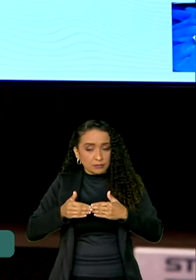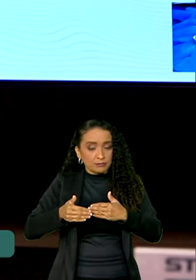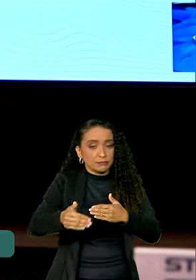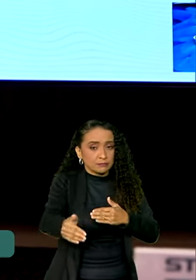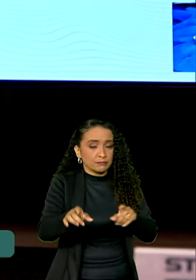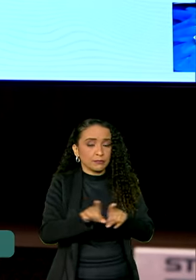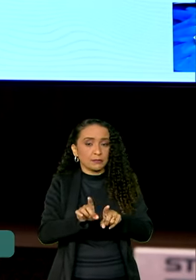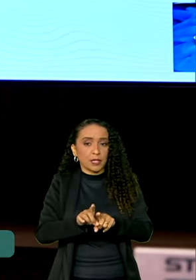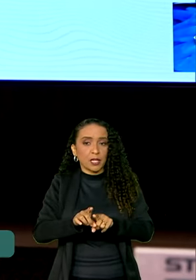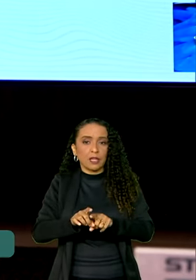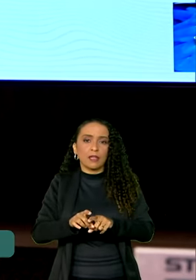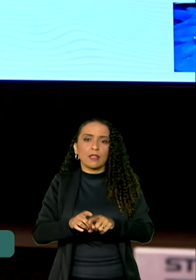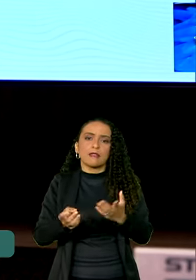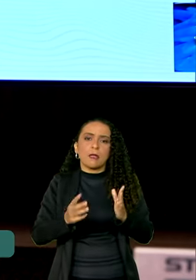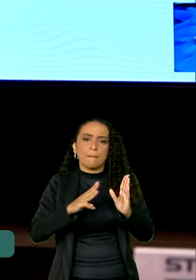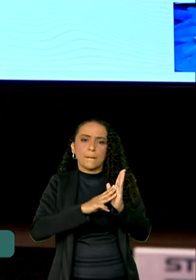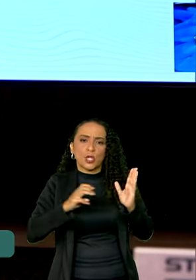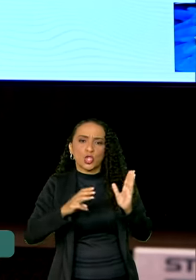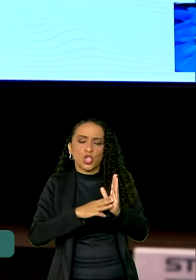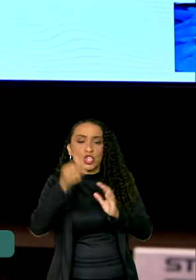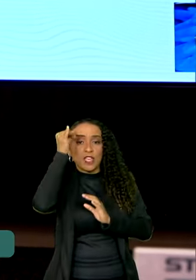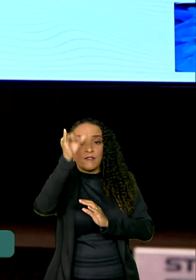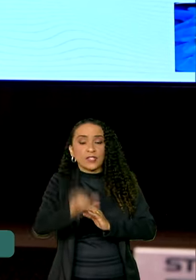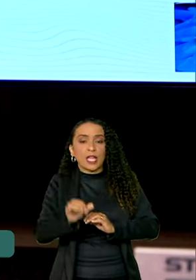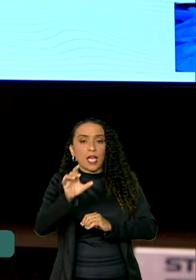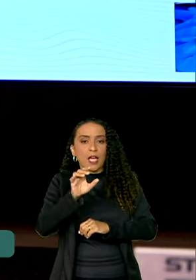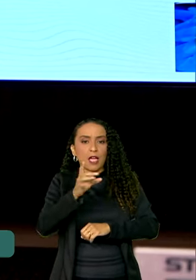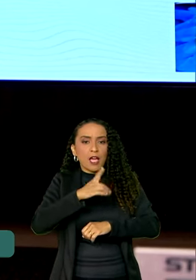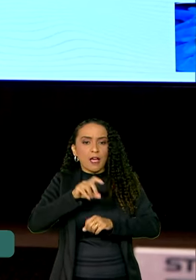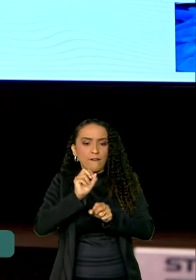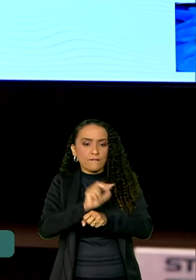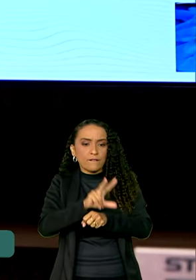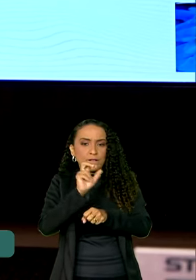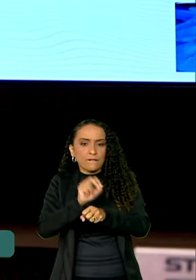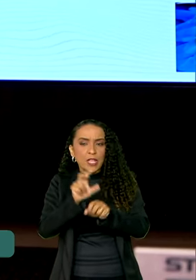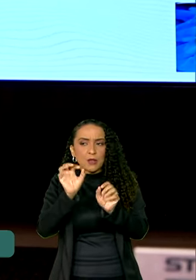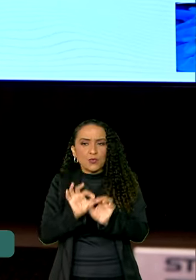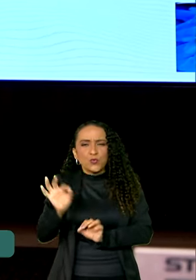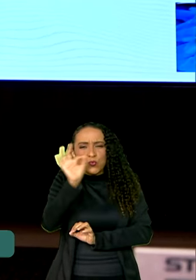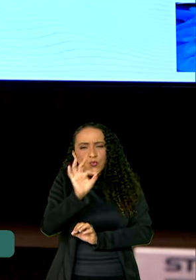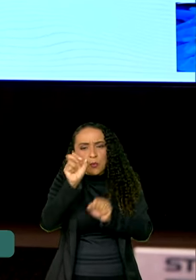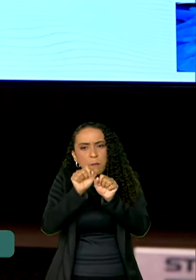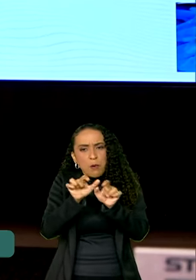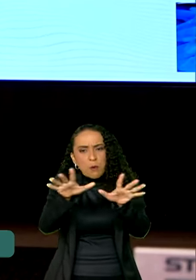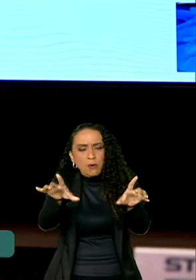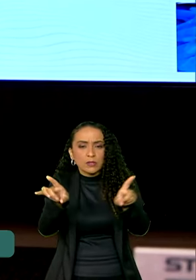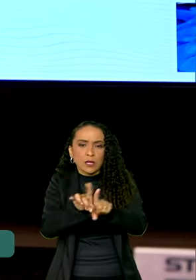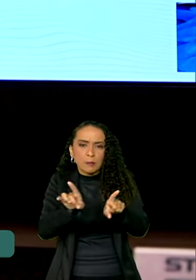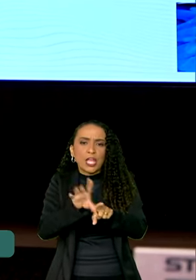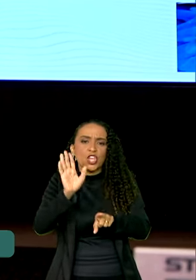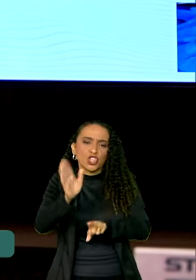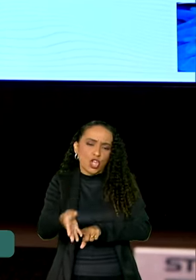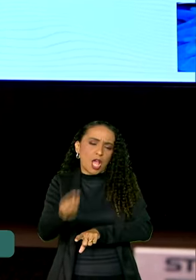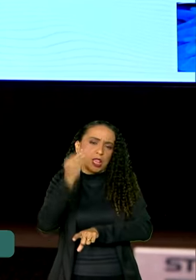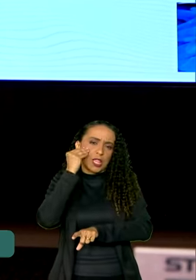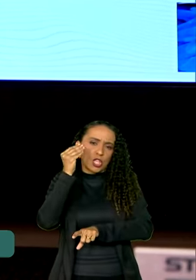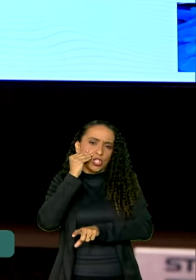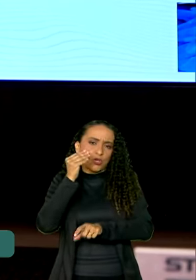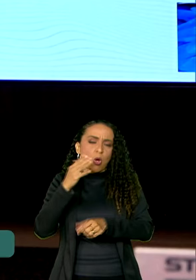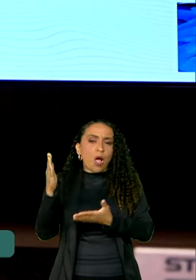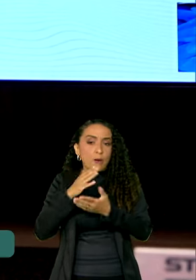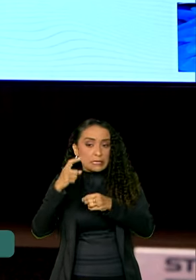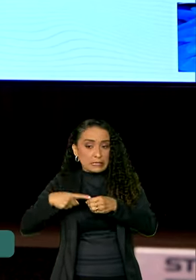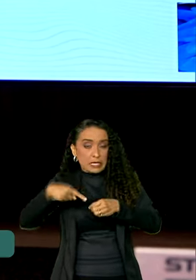Métodos que impedem a transmissão do vírus pelos mosquitos e que já são testados em algumas